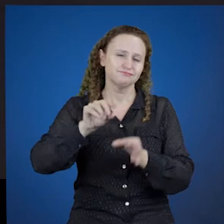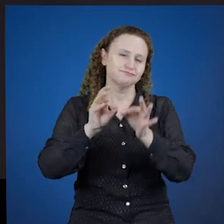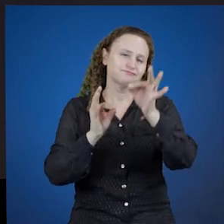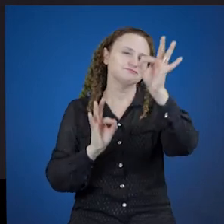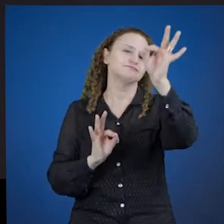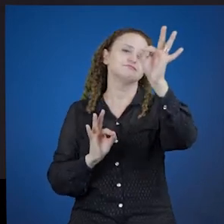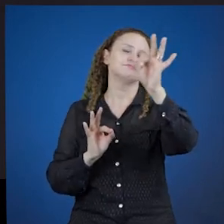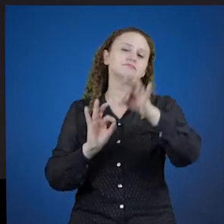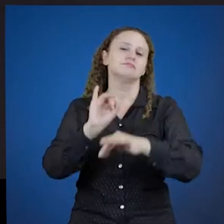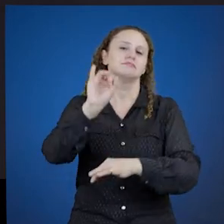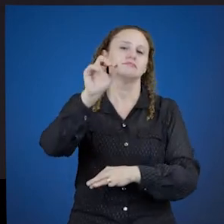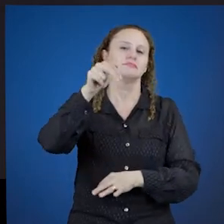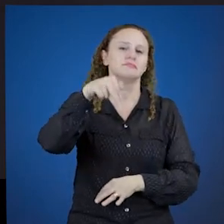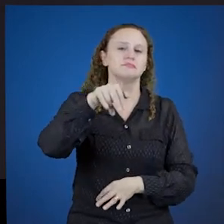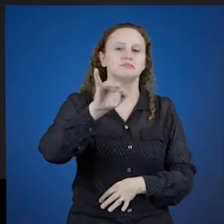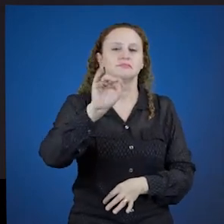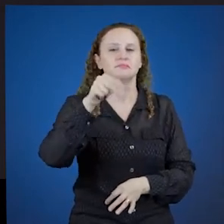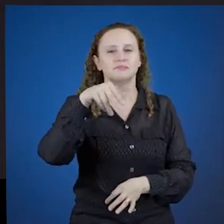do verbo.